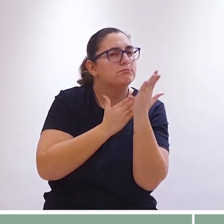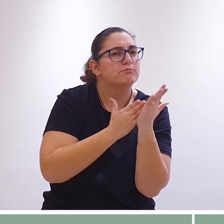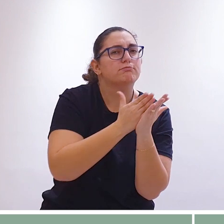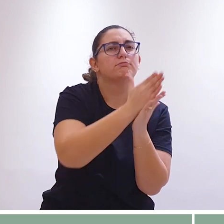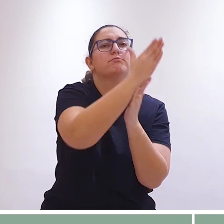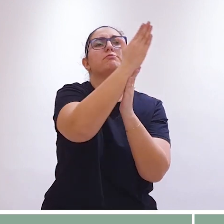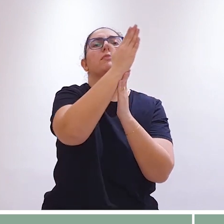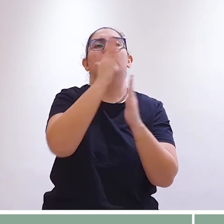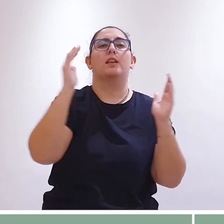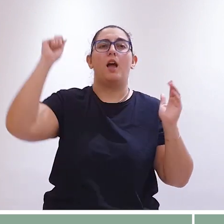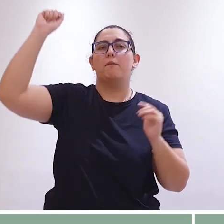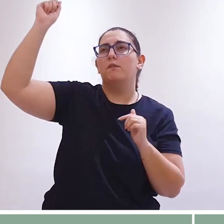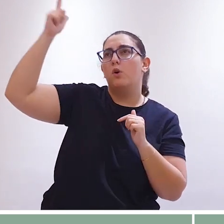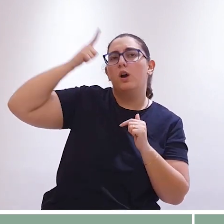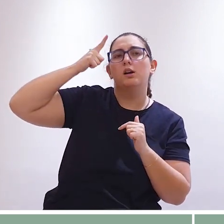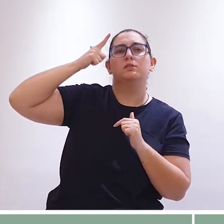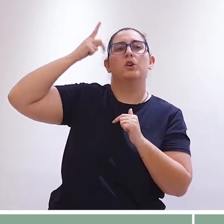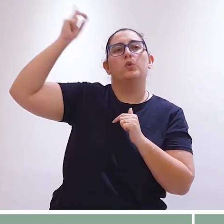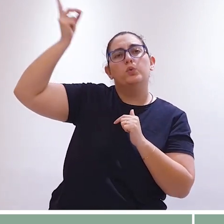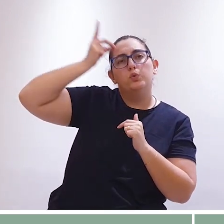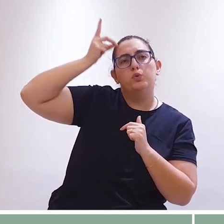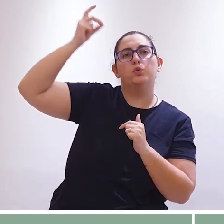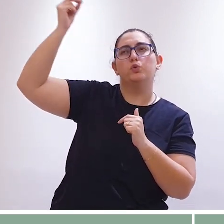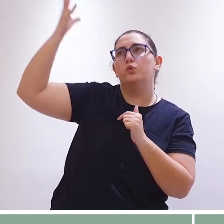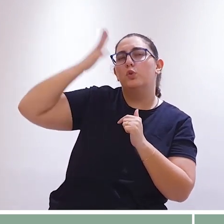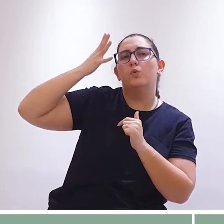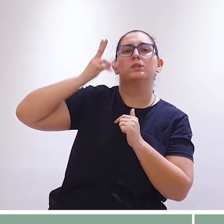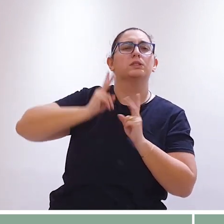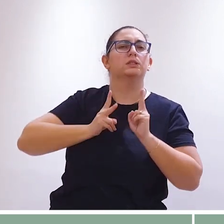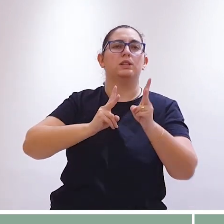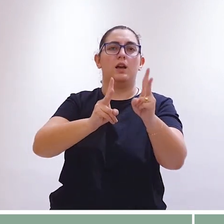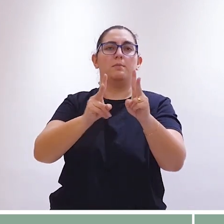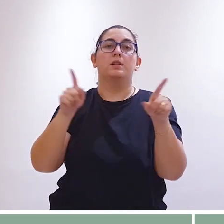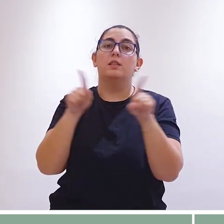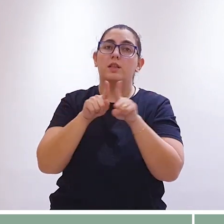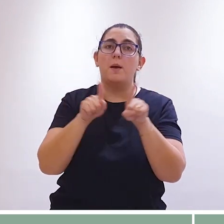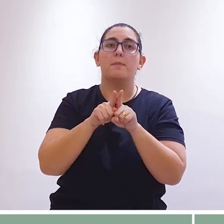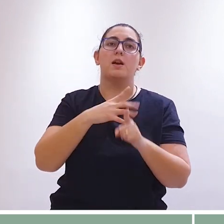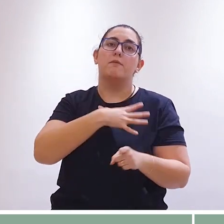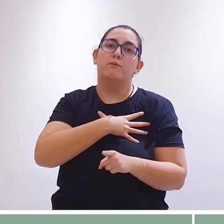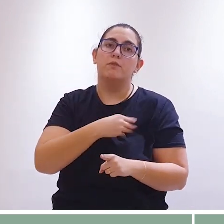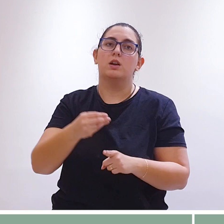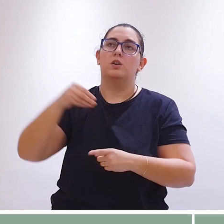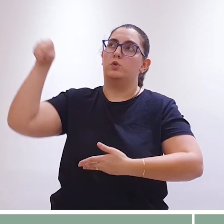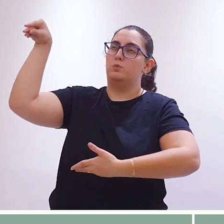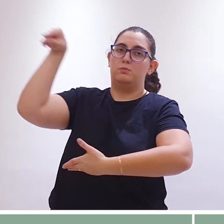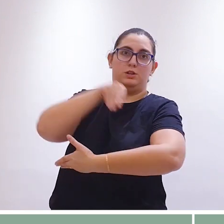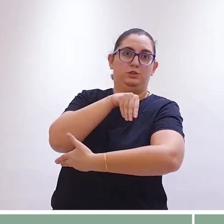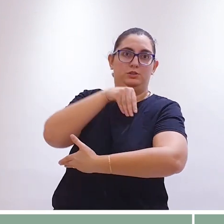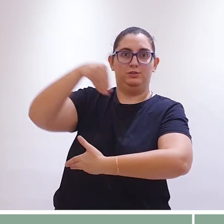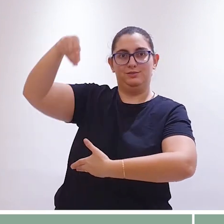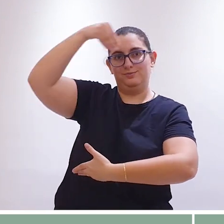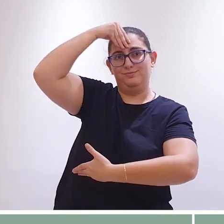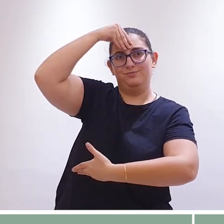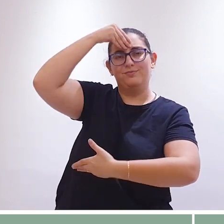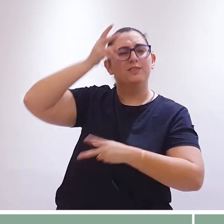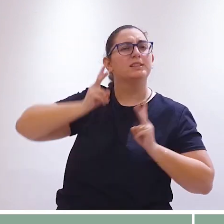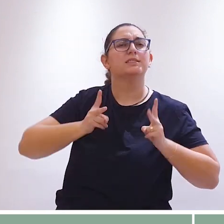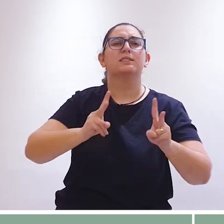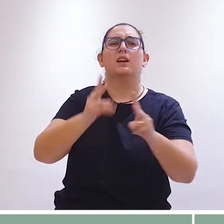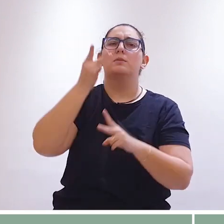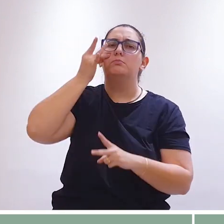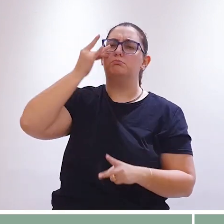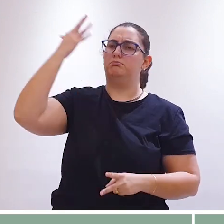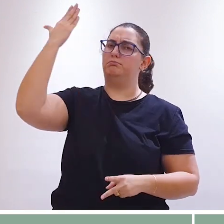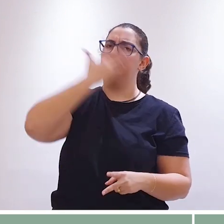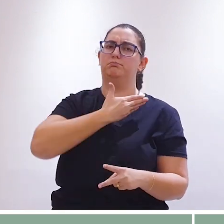para que sejamos fiéis à nossa vocação de ser luz e apoio para nossos filhos e afiliados, dando um